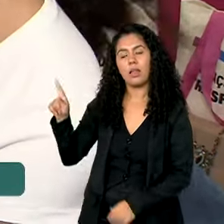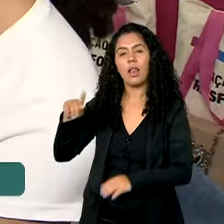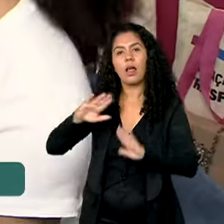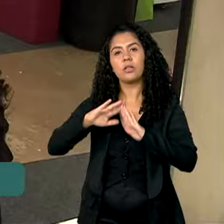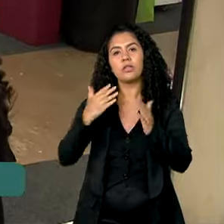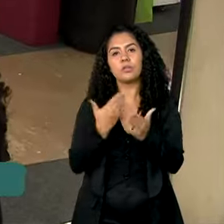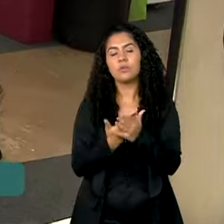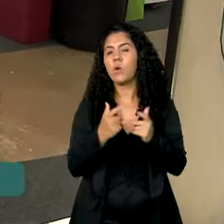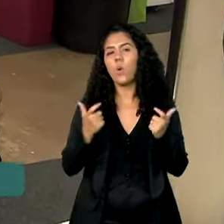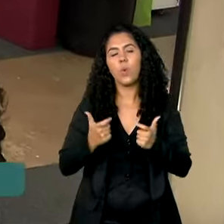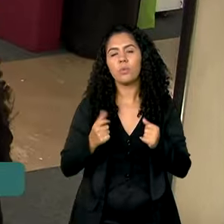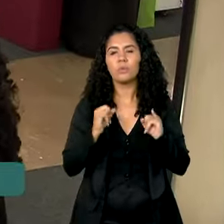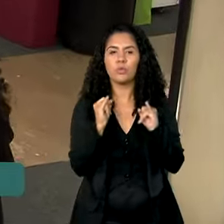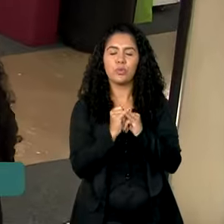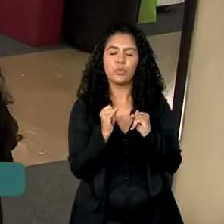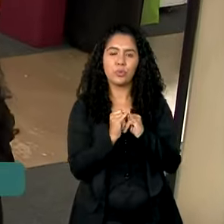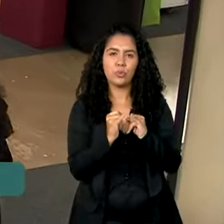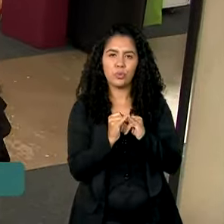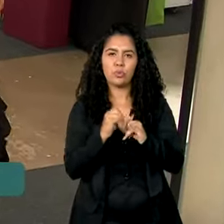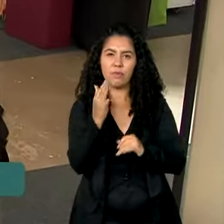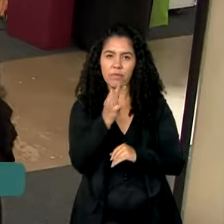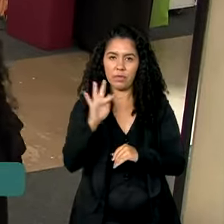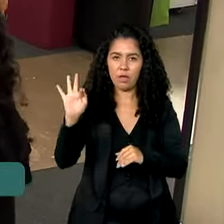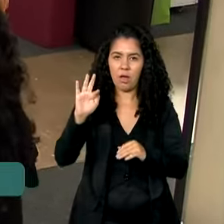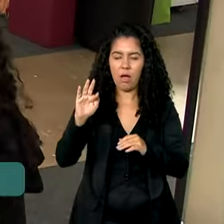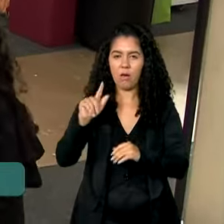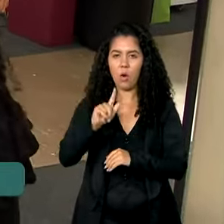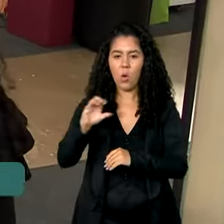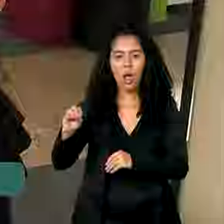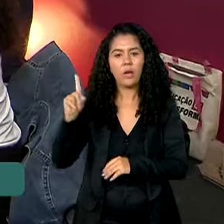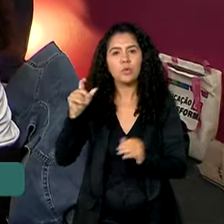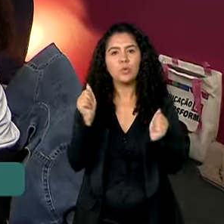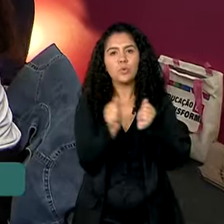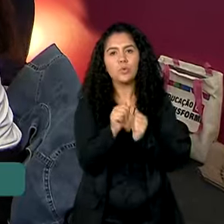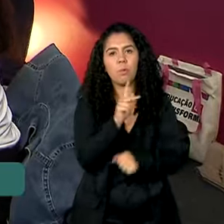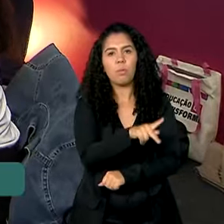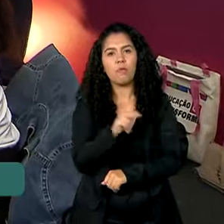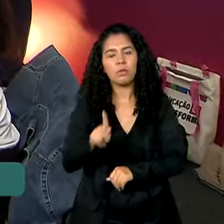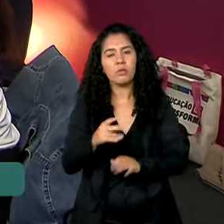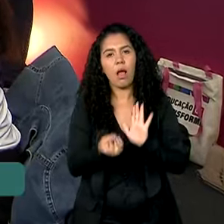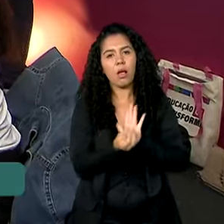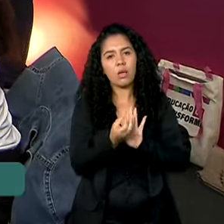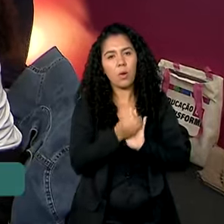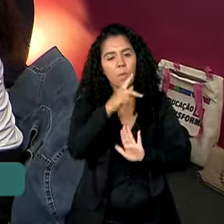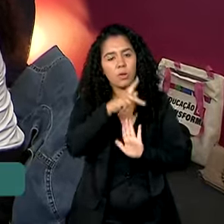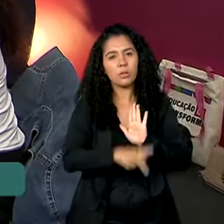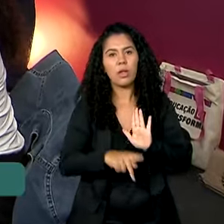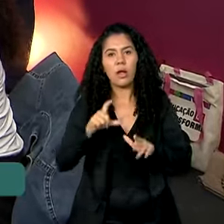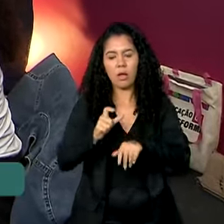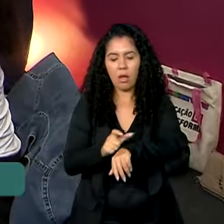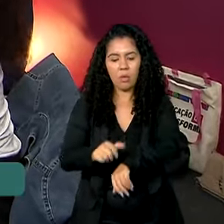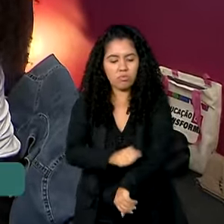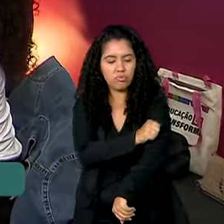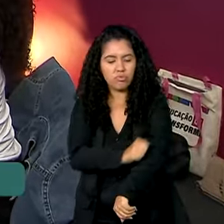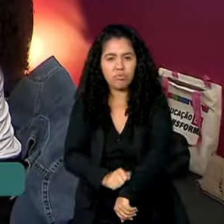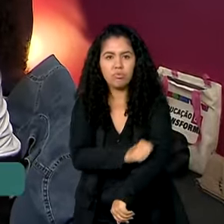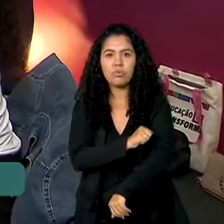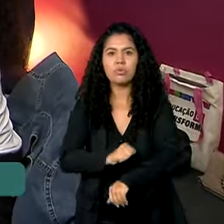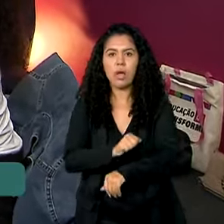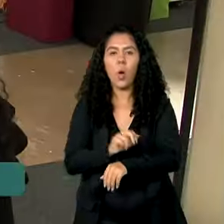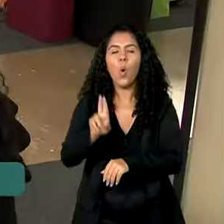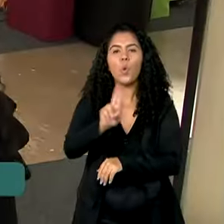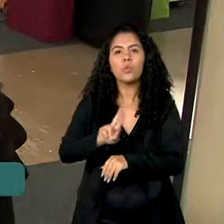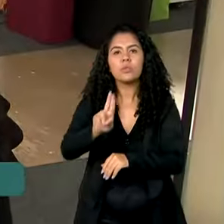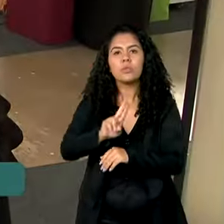Goiás e desenvolveu, junto com a professora, um projeto para fazer sabonetes artesanais com plantas do